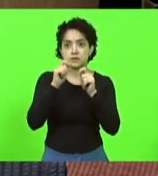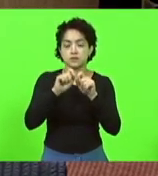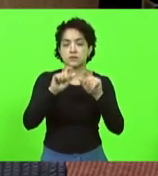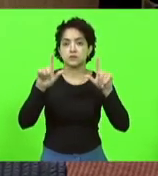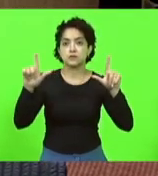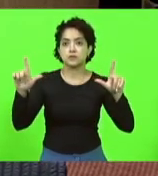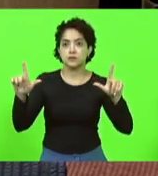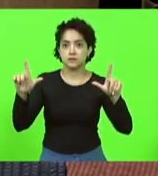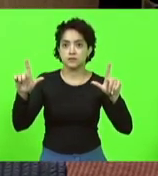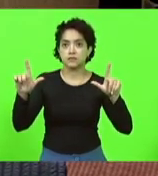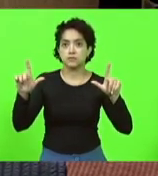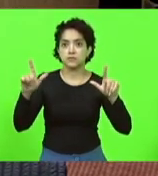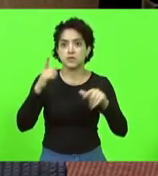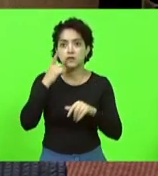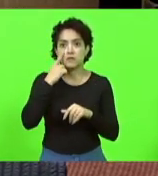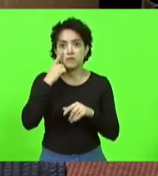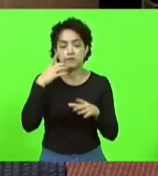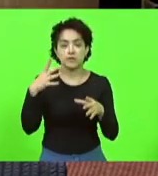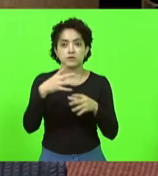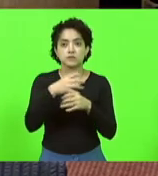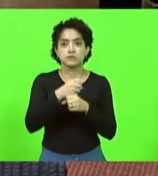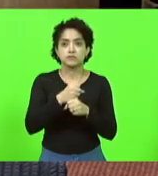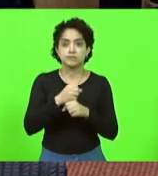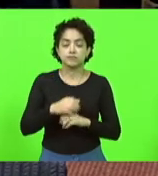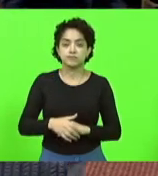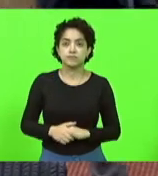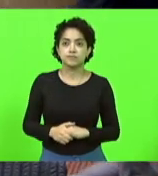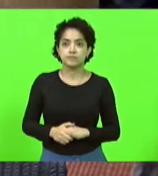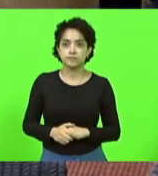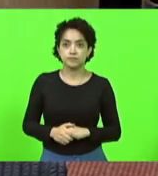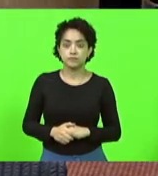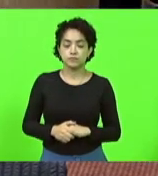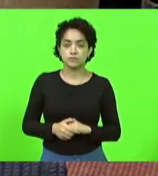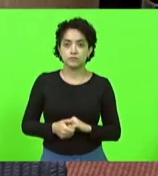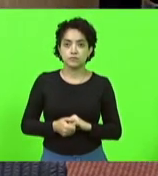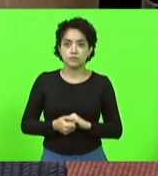para que possamos fazer verificação de quórum. do